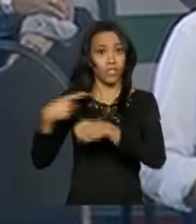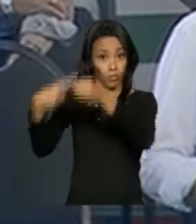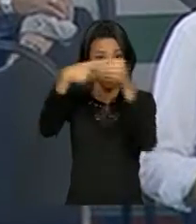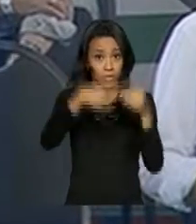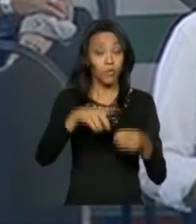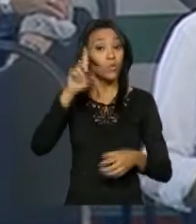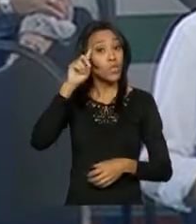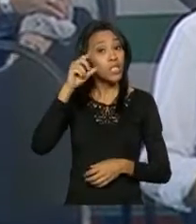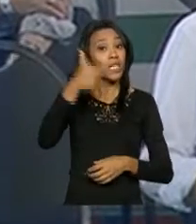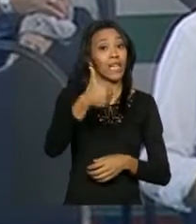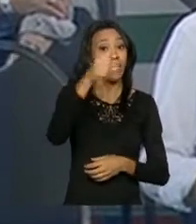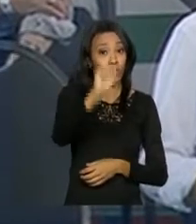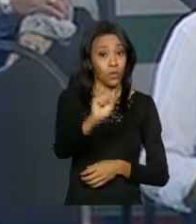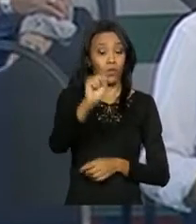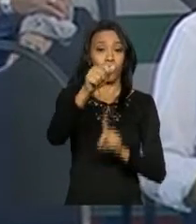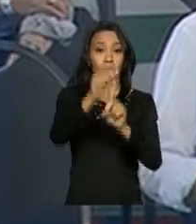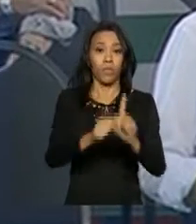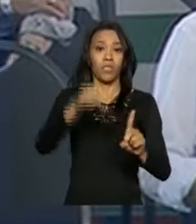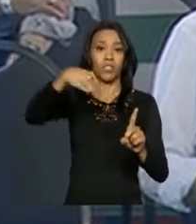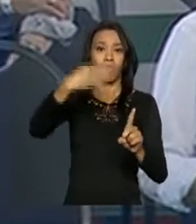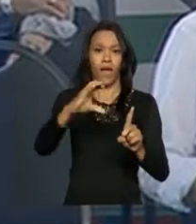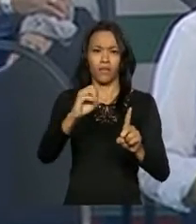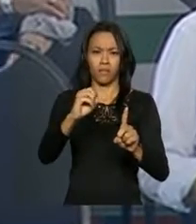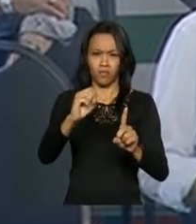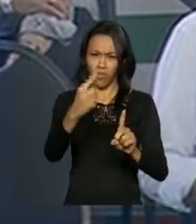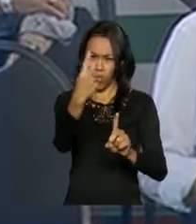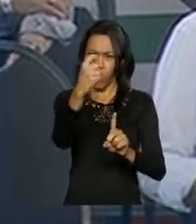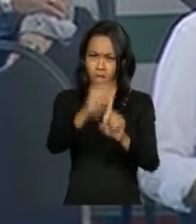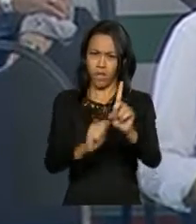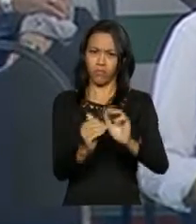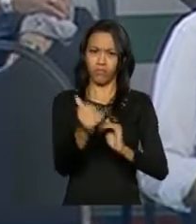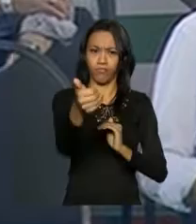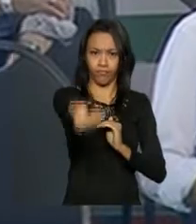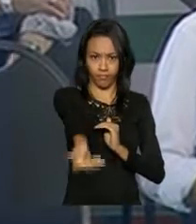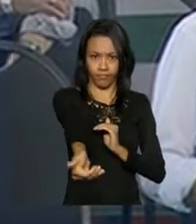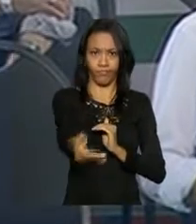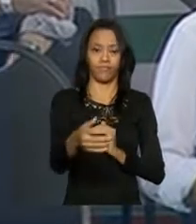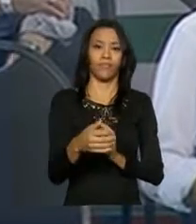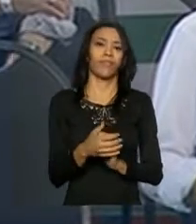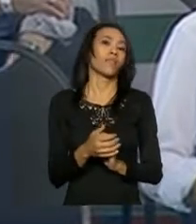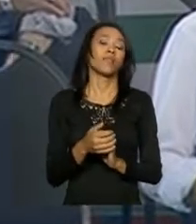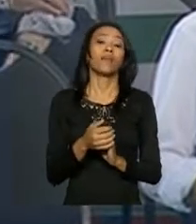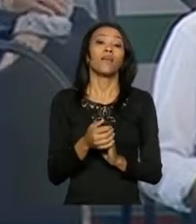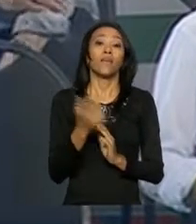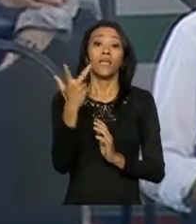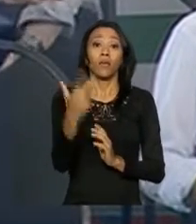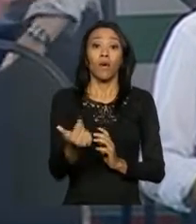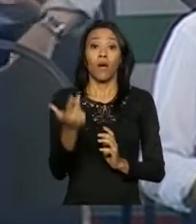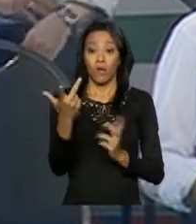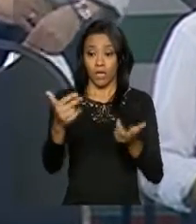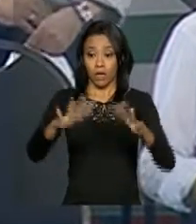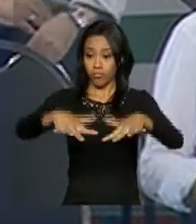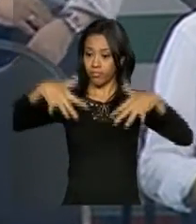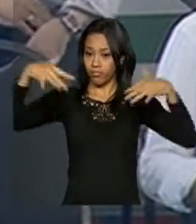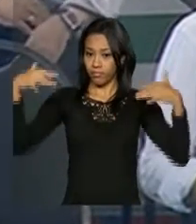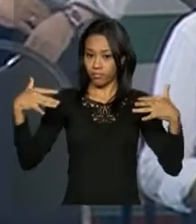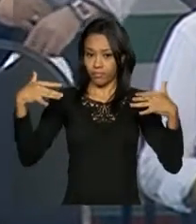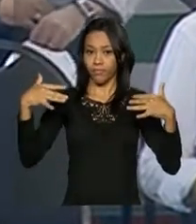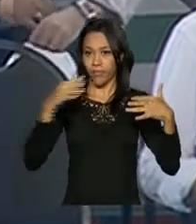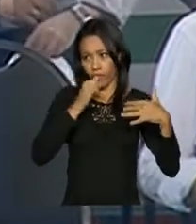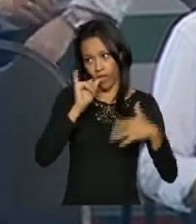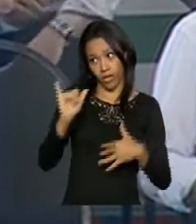18 de março, daqui a um mês, em vez da gente fazer um plenário aqui com os estudantes, Denis,